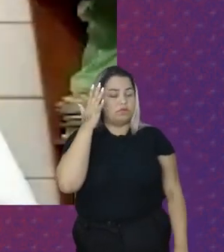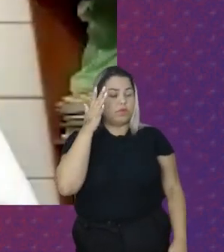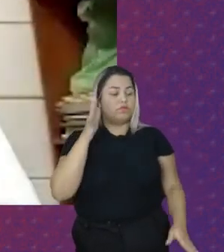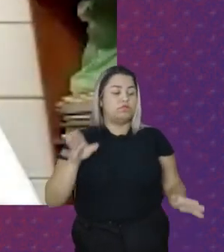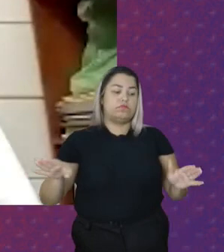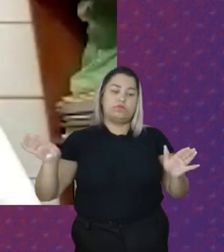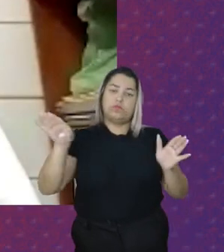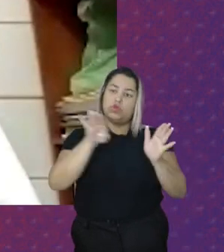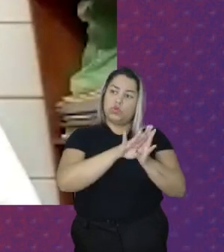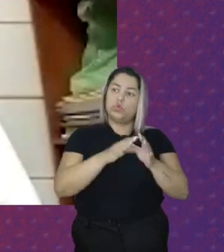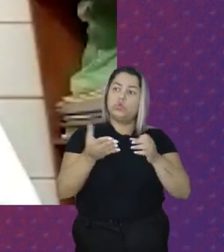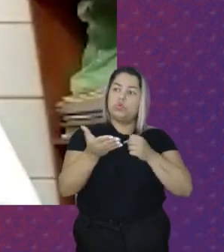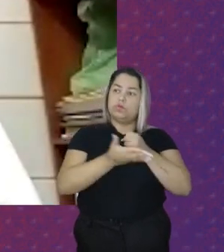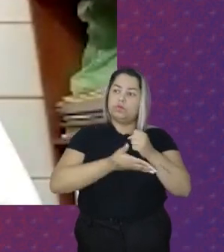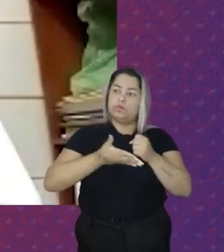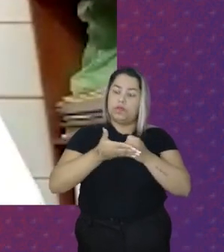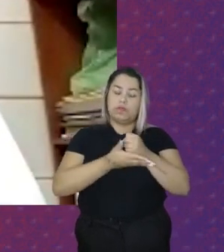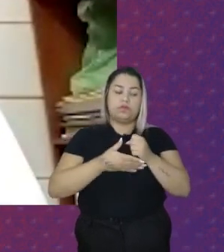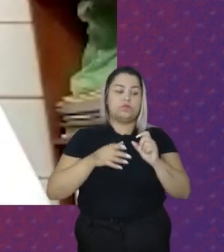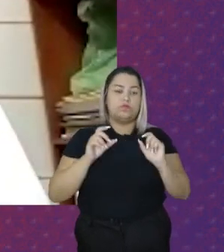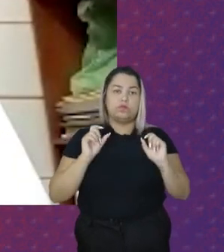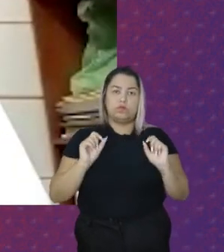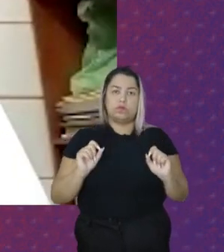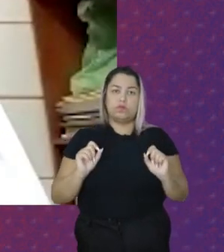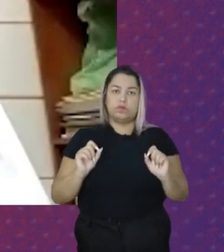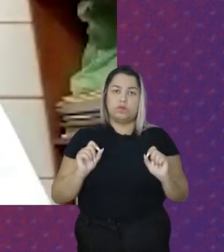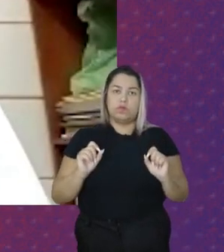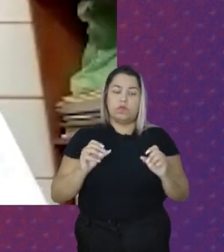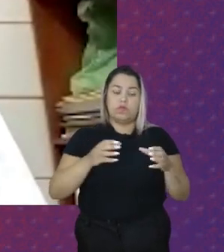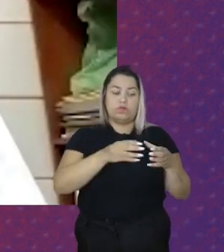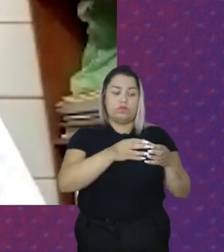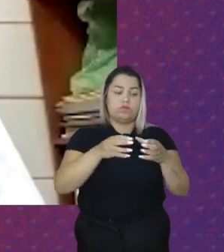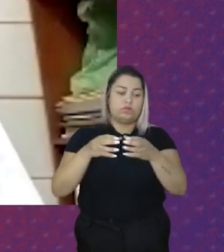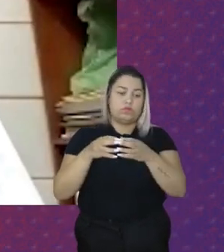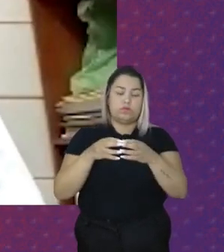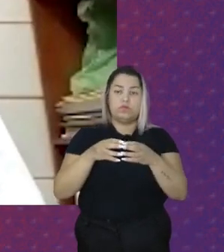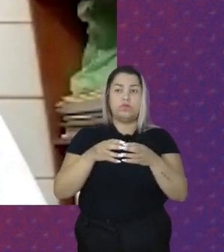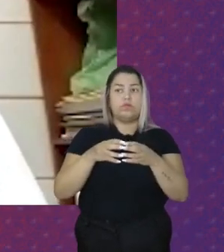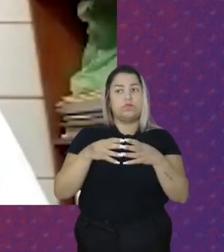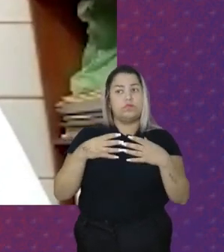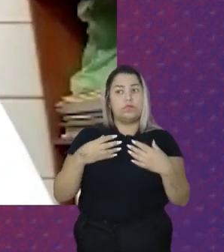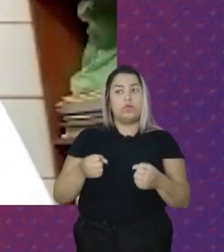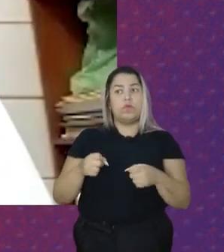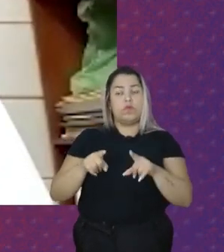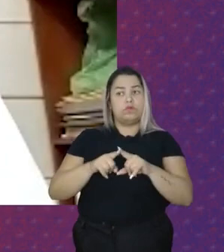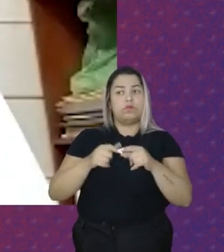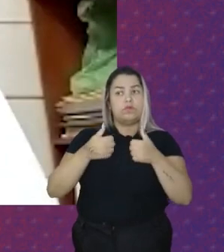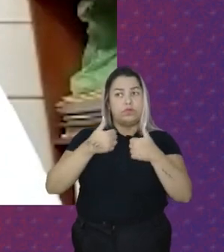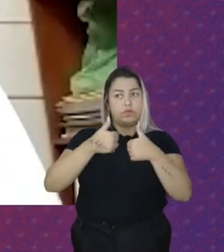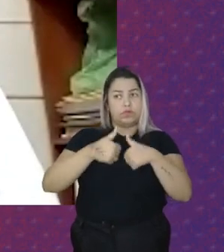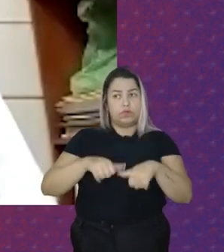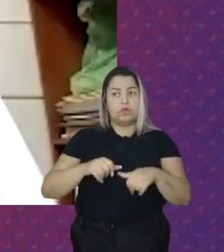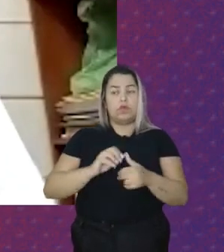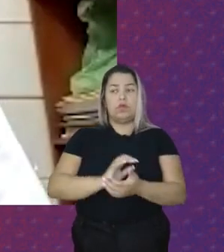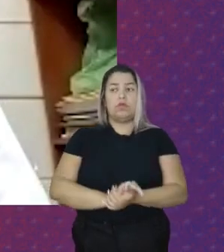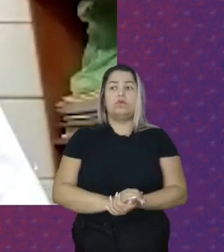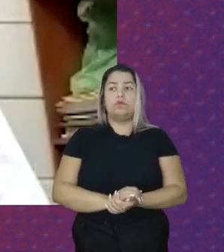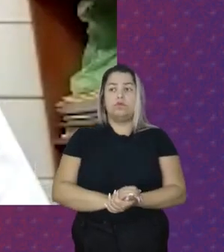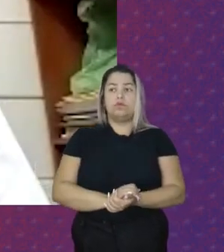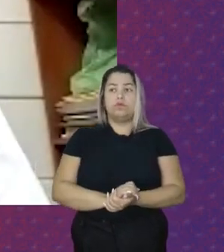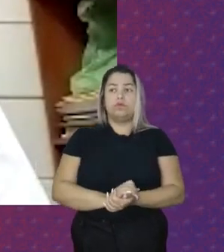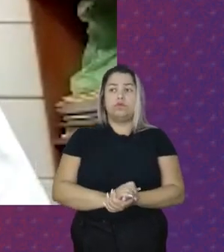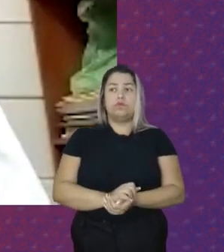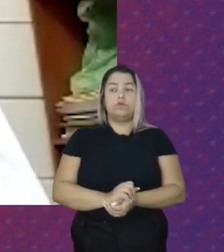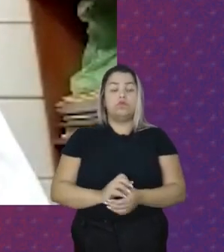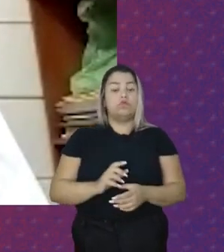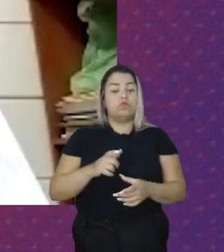chegar na base Quando A categoria Que você representa Está Num único